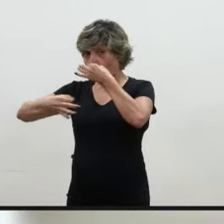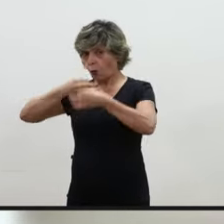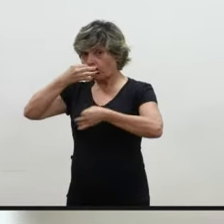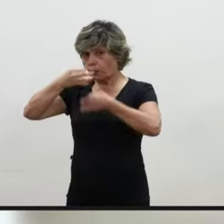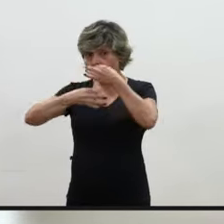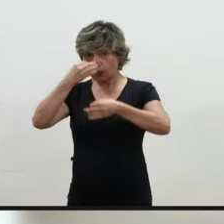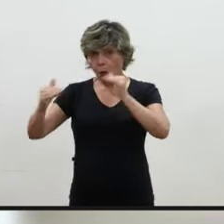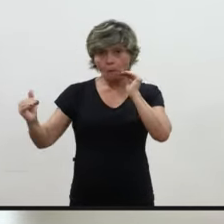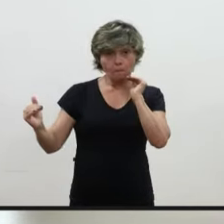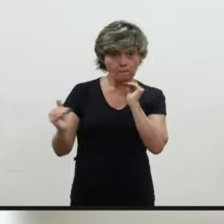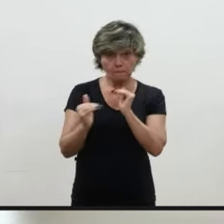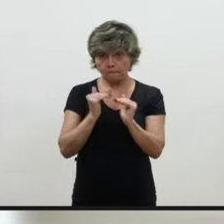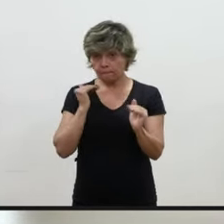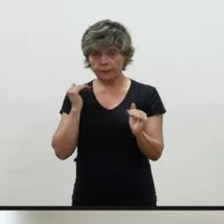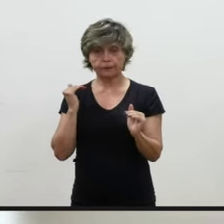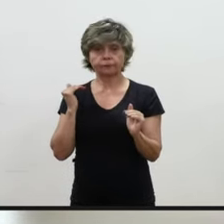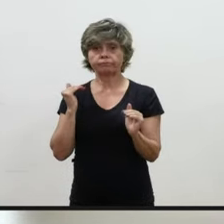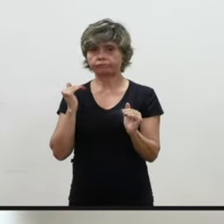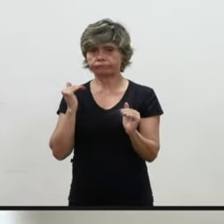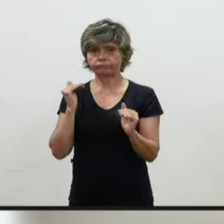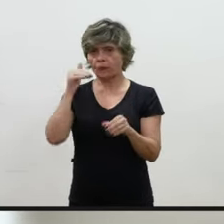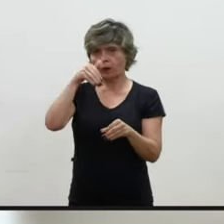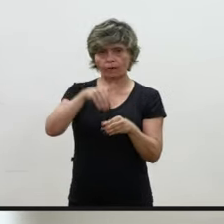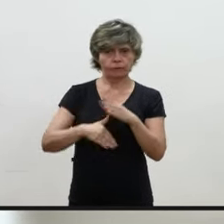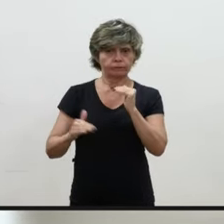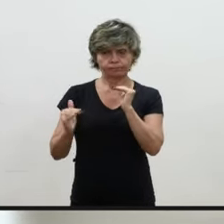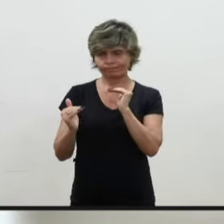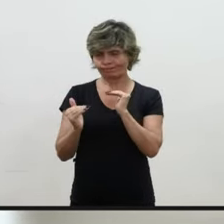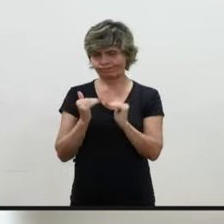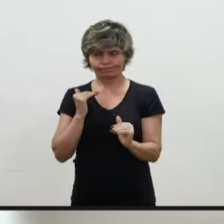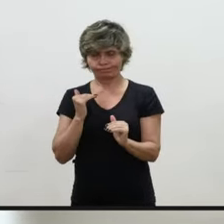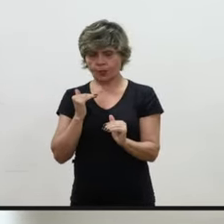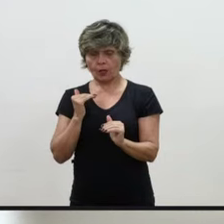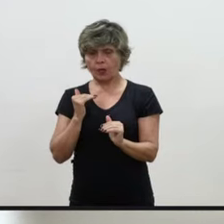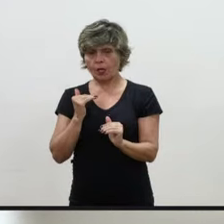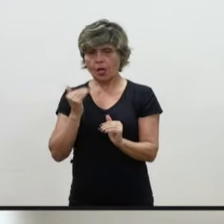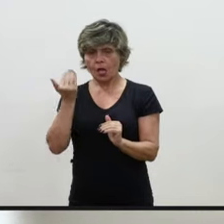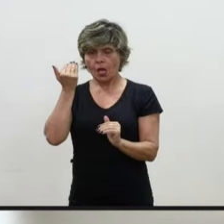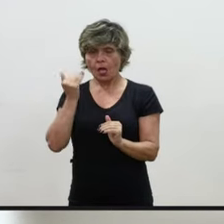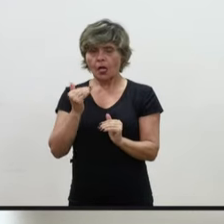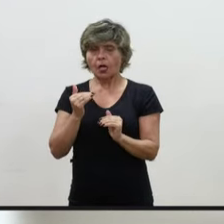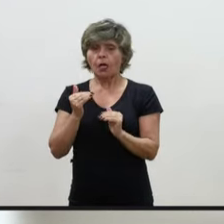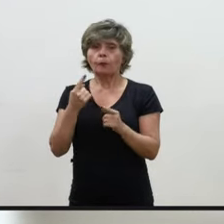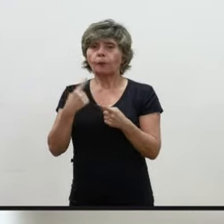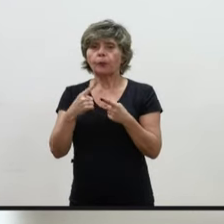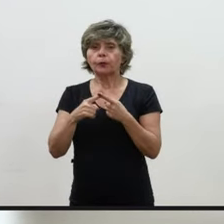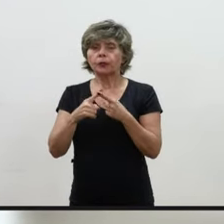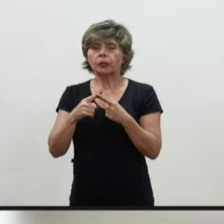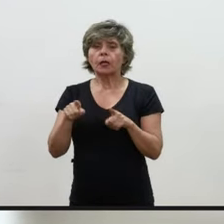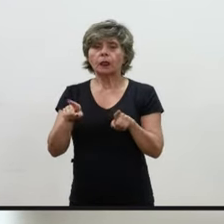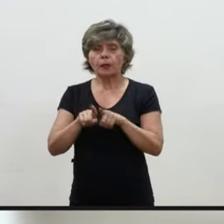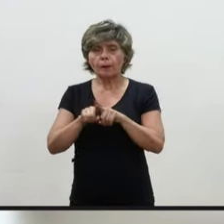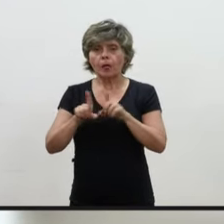só... essa lei só abrangia o Executivo. Apesar de, na lei,